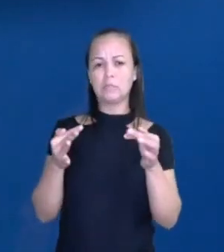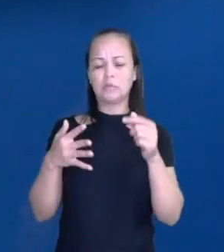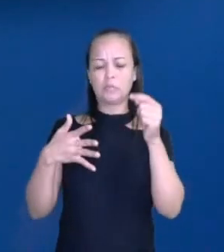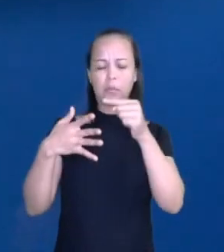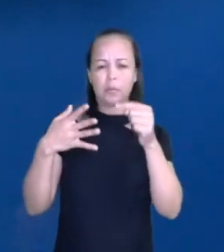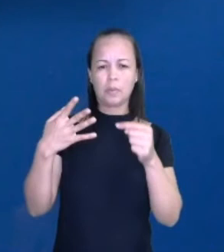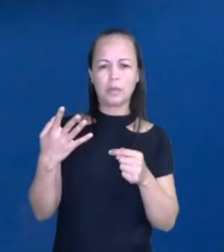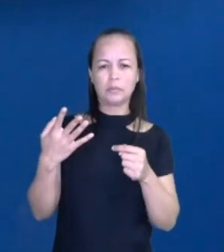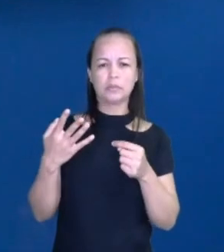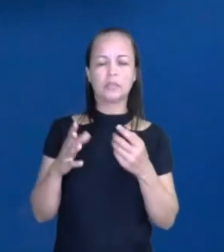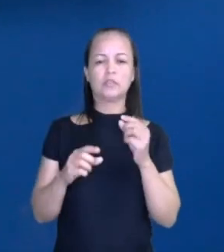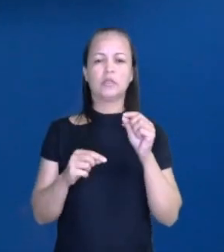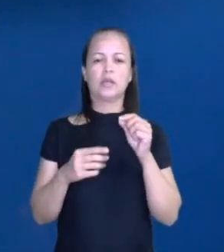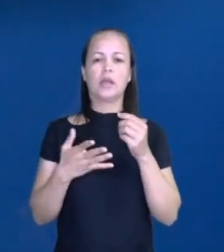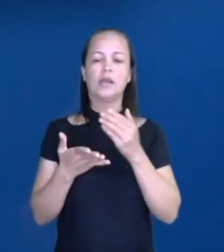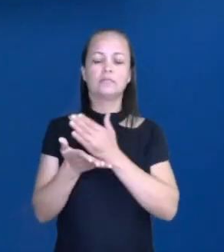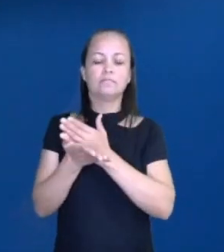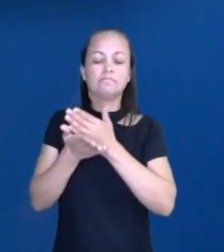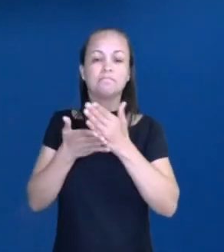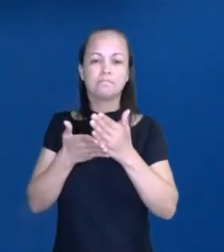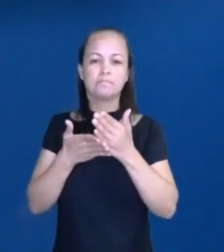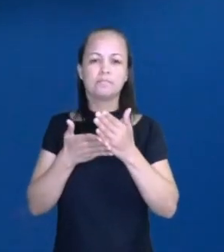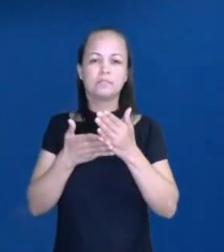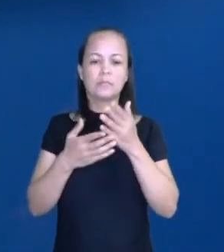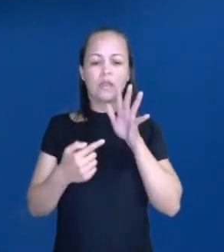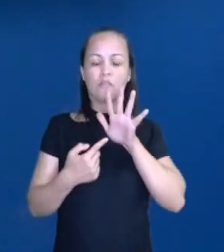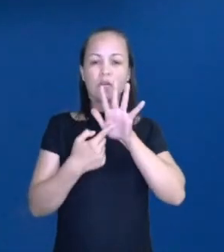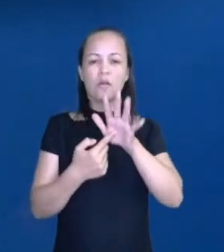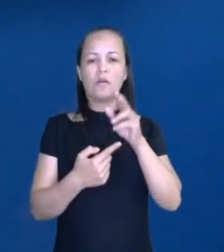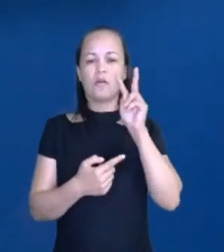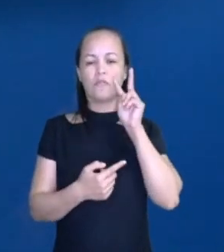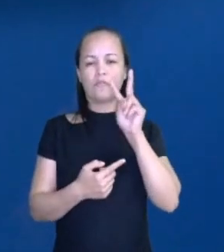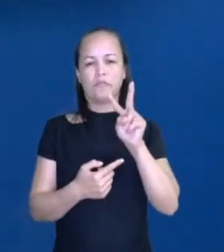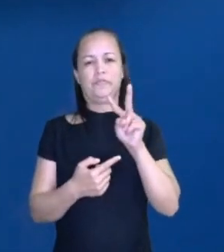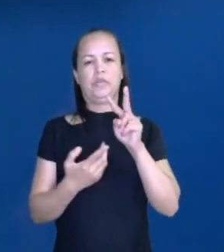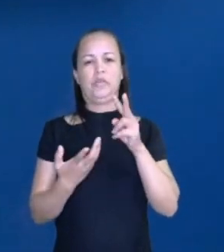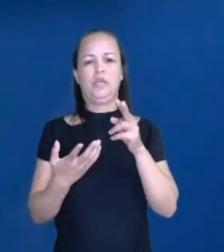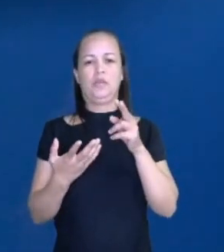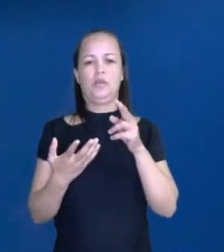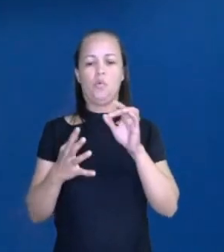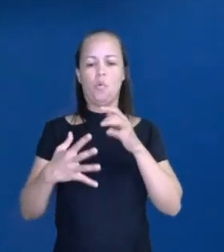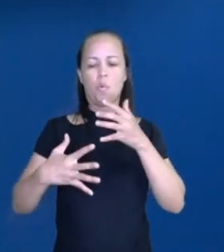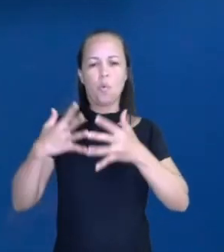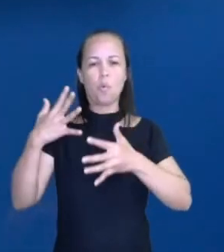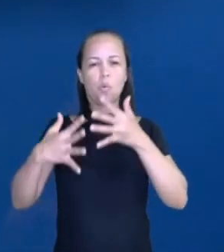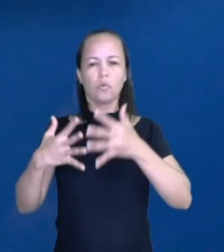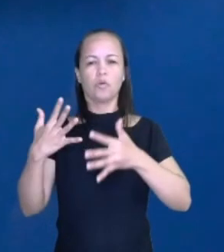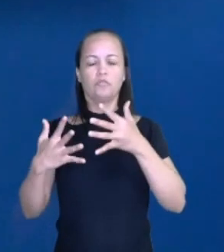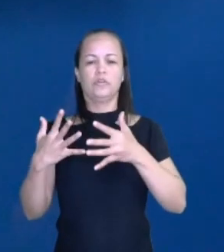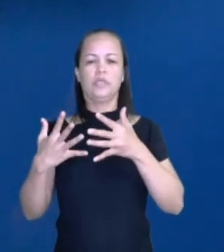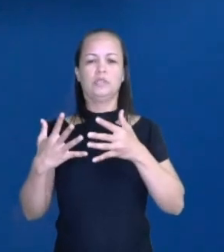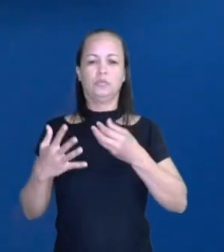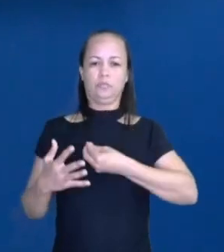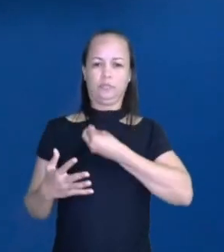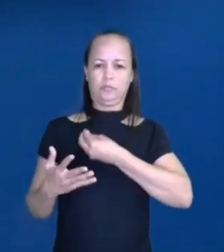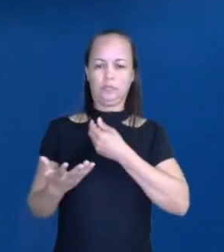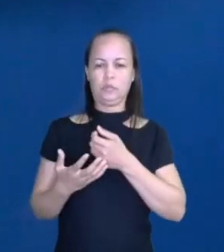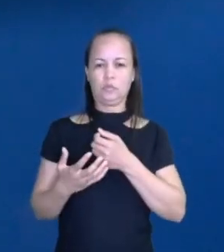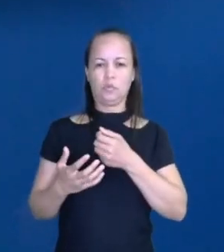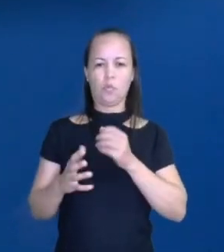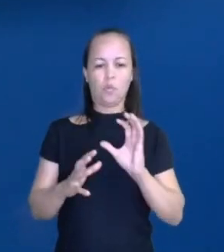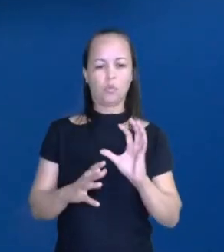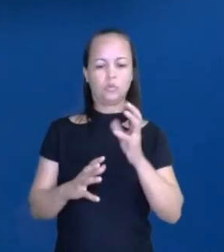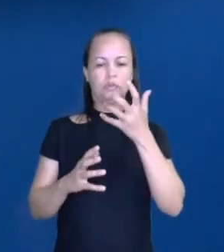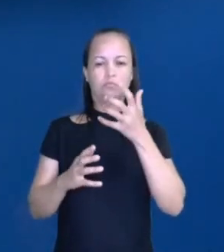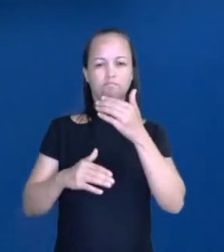destacar a situação inicial, conseguimos ver o conflito existente, o desenvolvimento desse conflito,